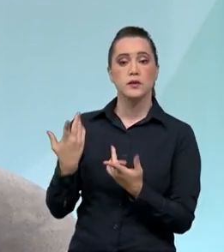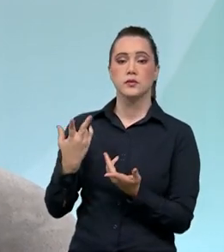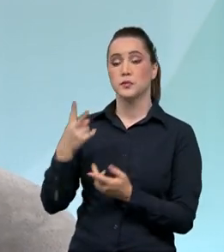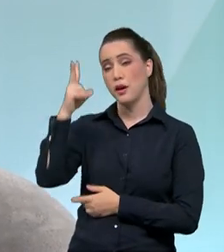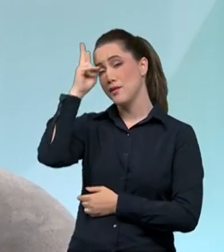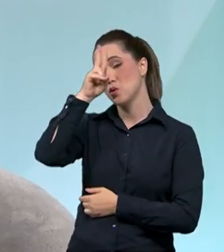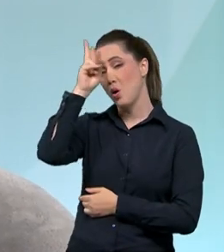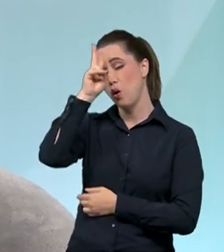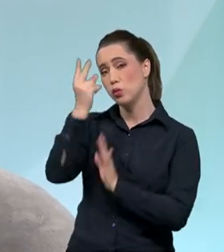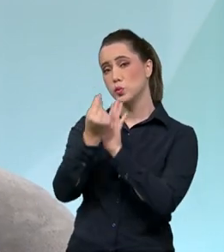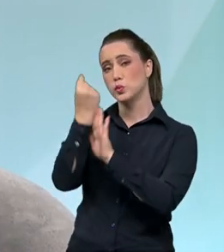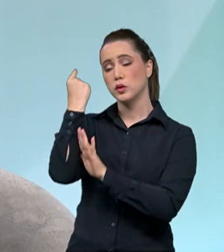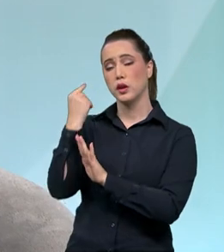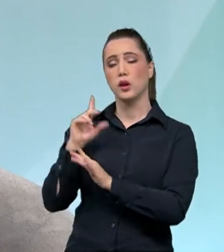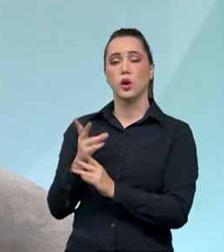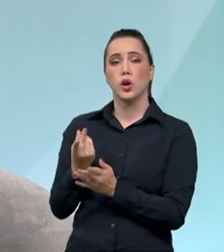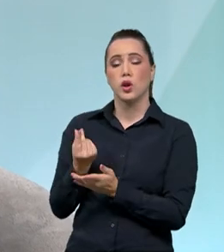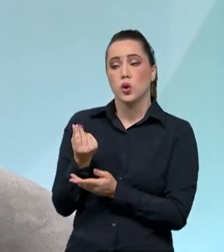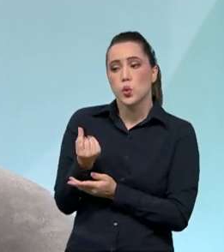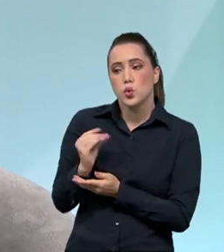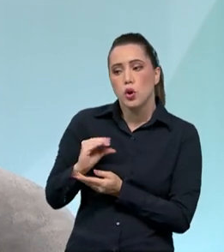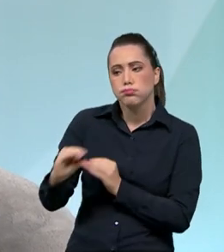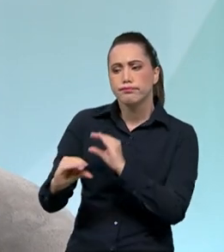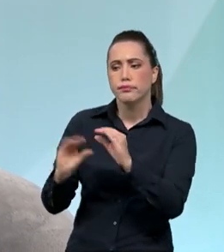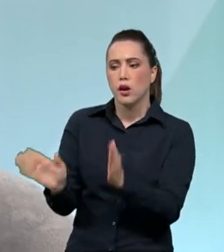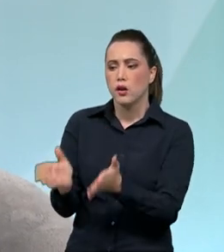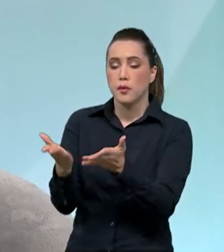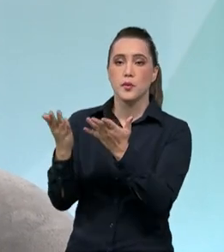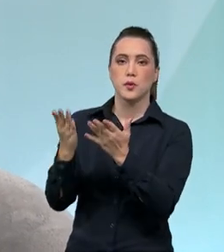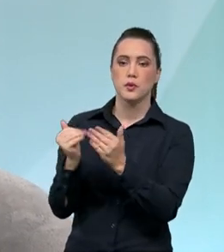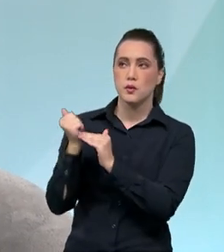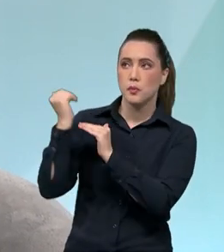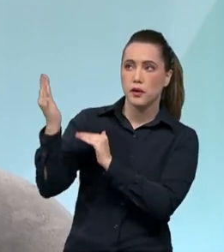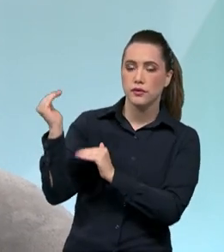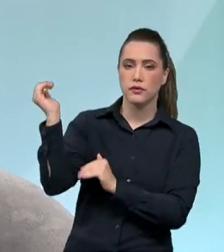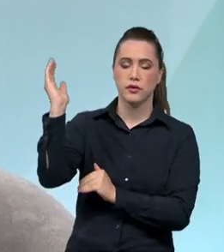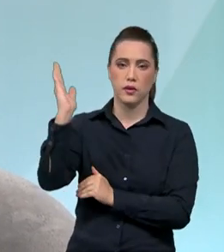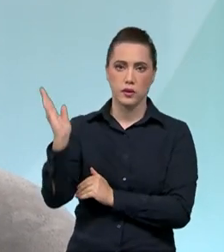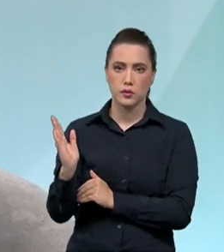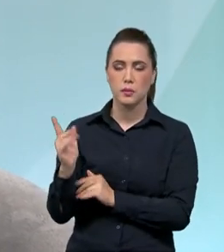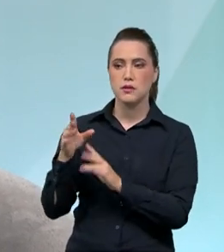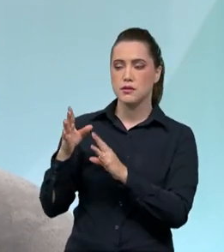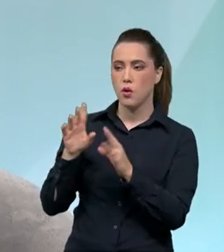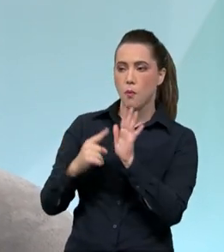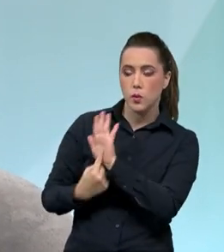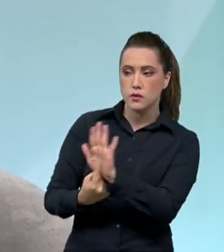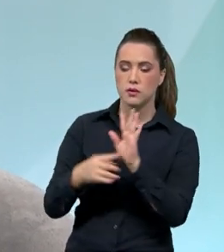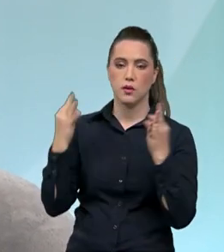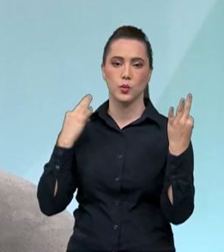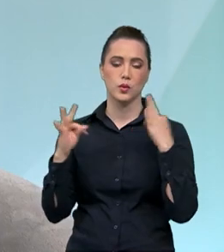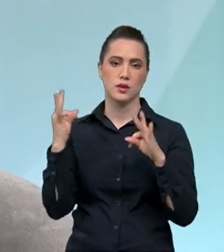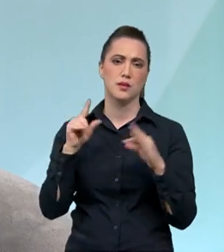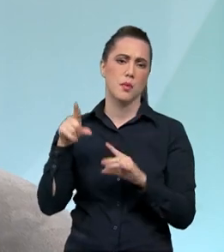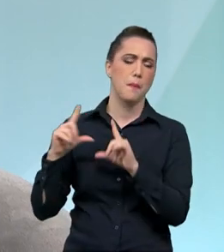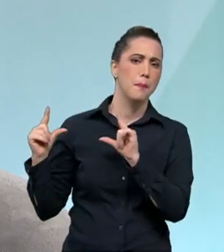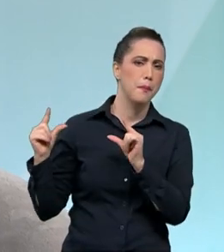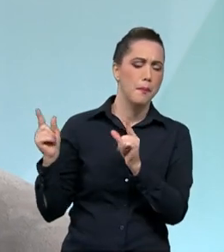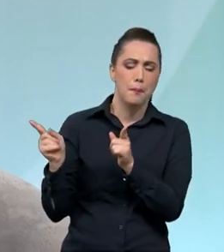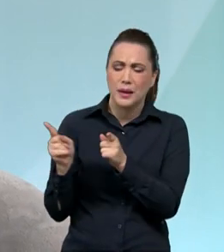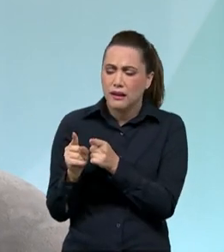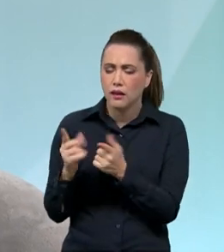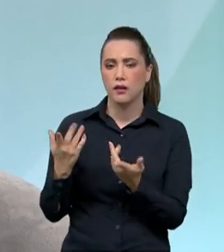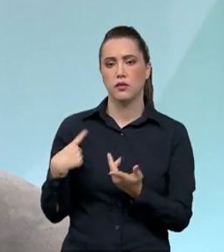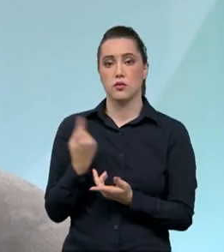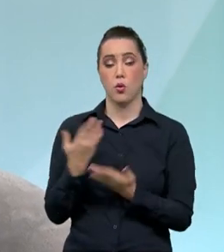histórico que os investimentos na promoção internacional do turismo, eles são muito pequenos aqui no Brasil, se comparado